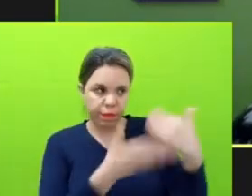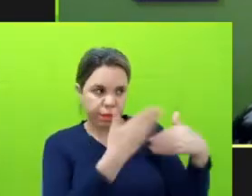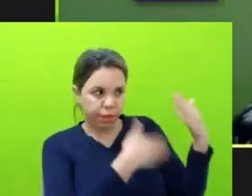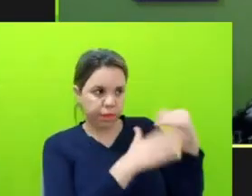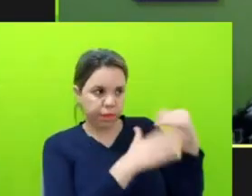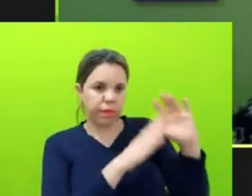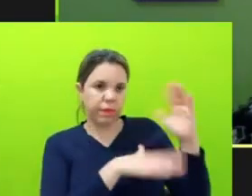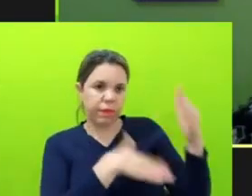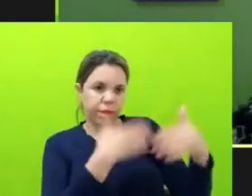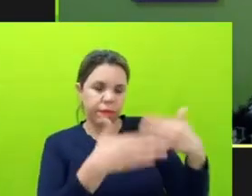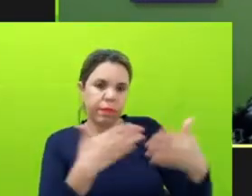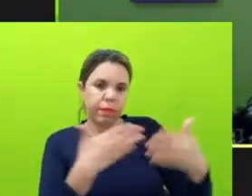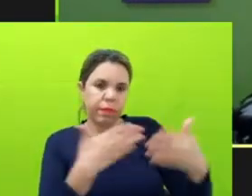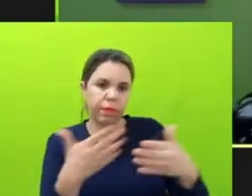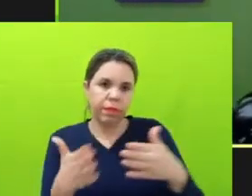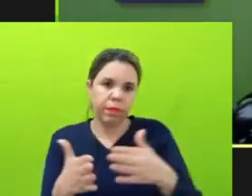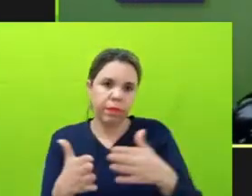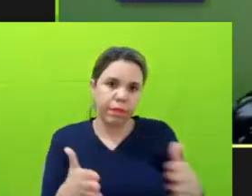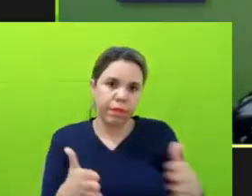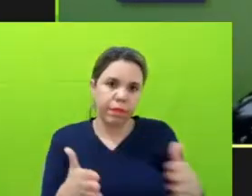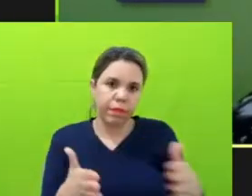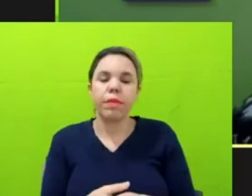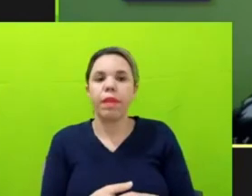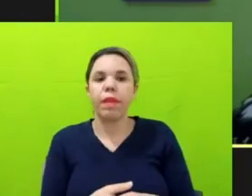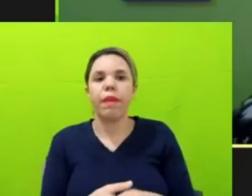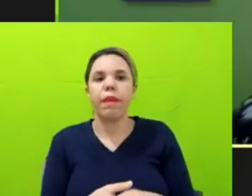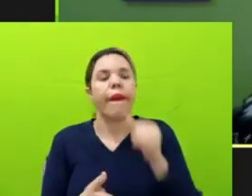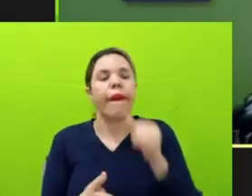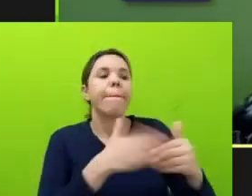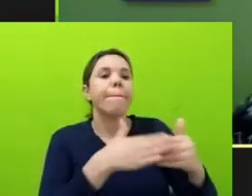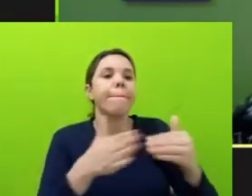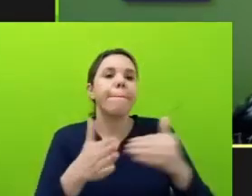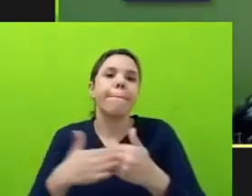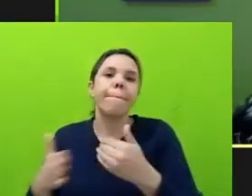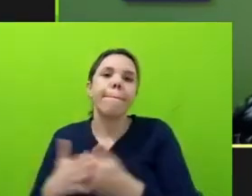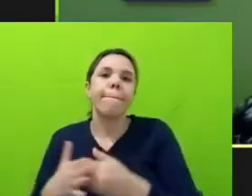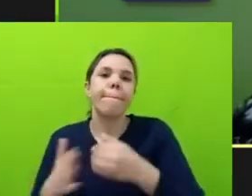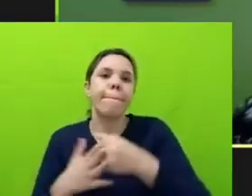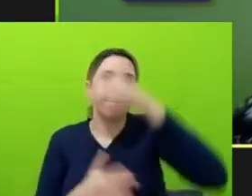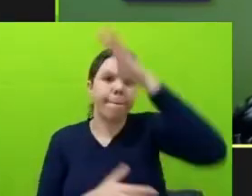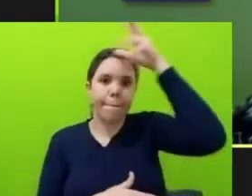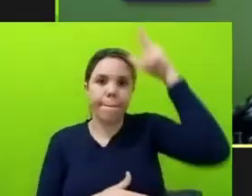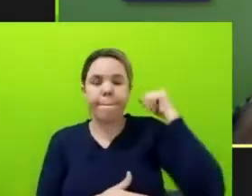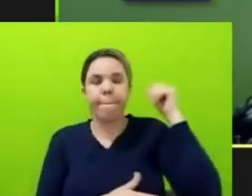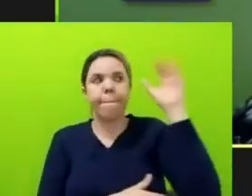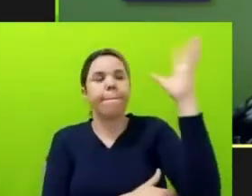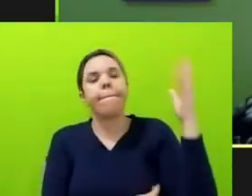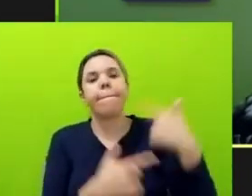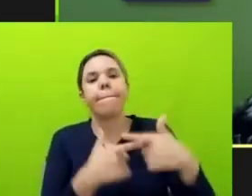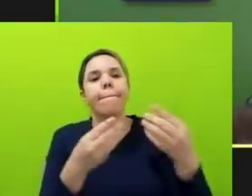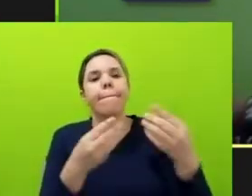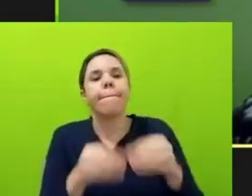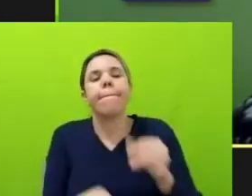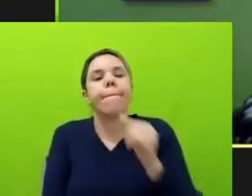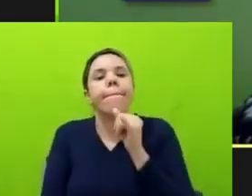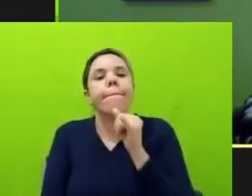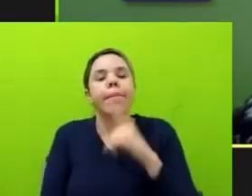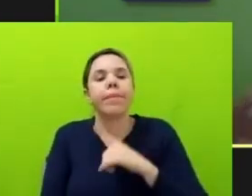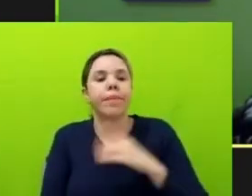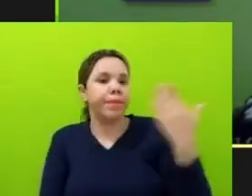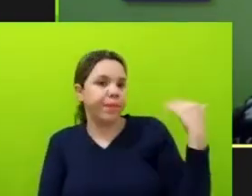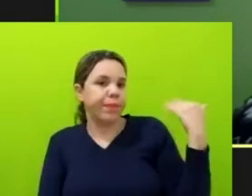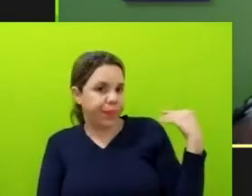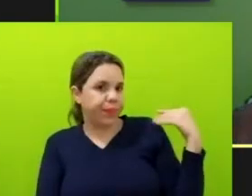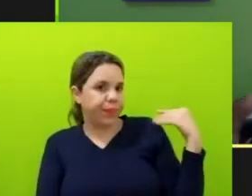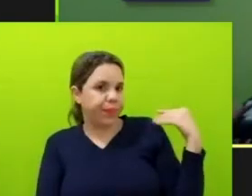desmonte na área ambiental da Amazônia, né, na verdade, gente, no Amazonas, por exemplo, a gente tinha uma secretaria, até mesmo mais ou